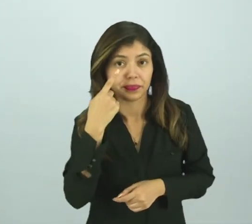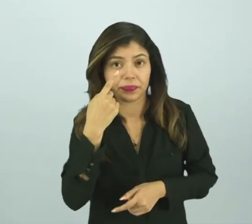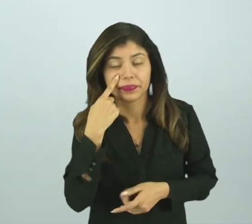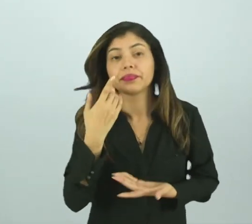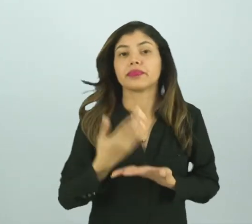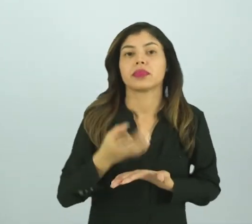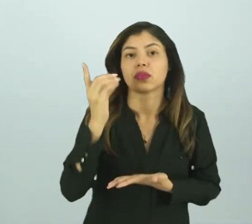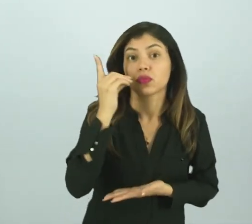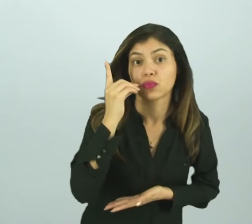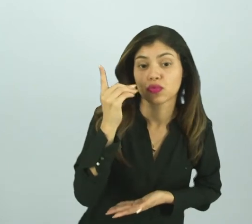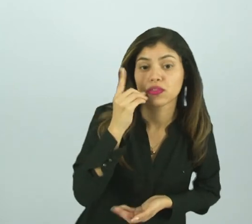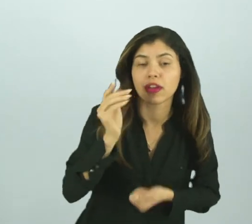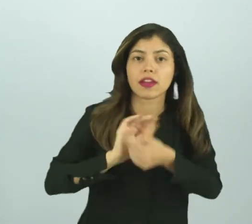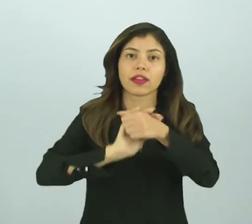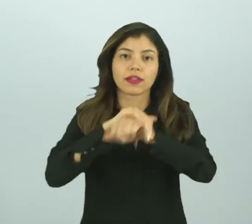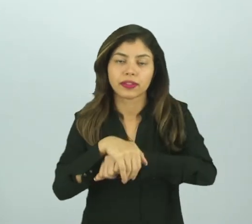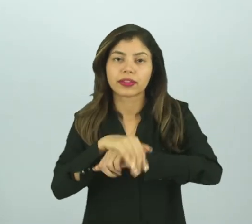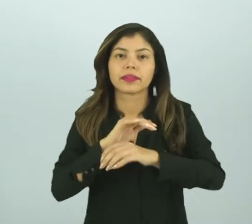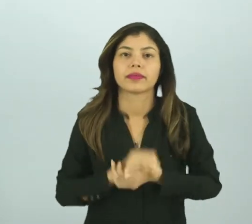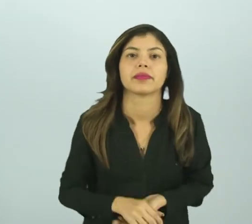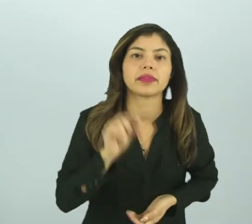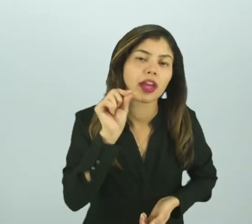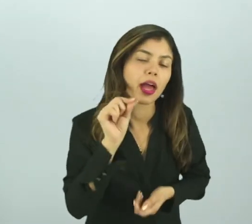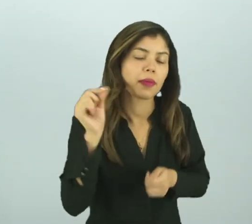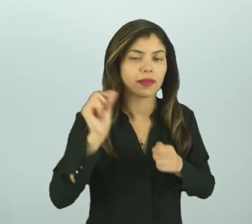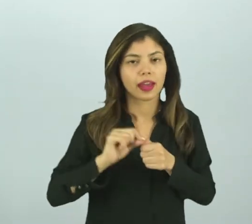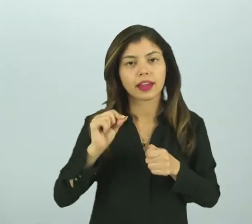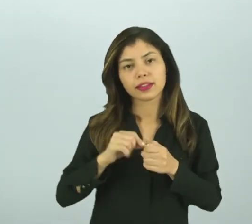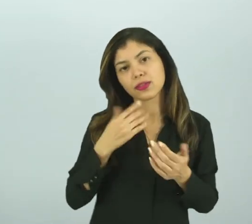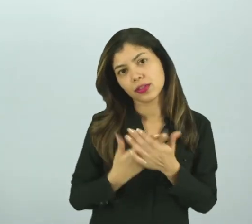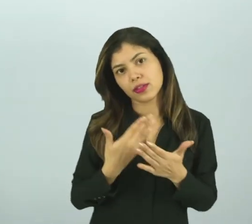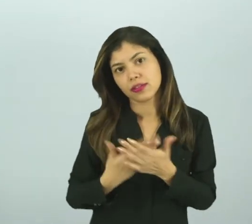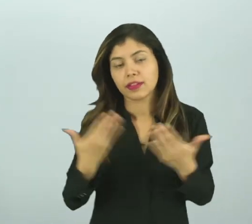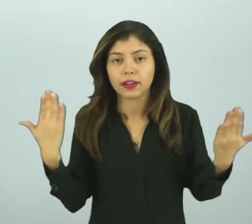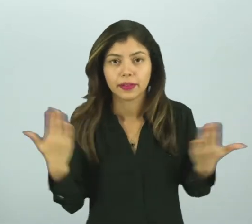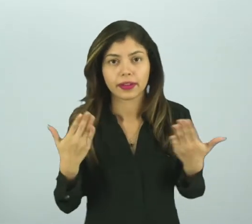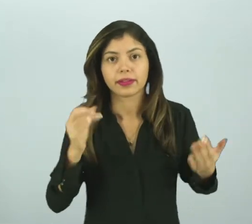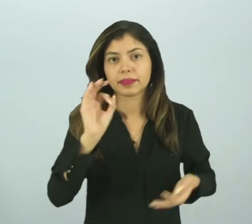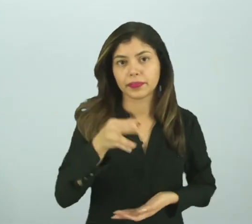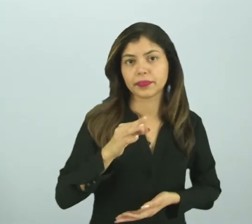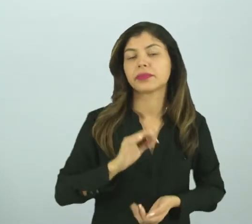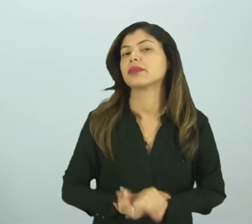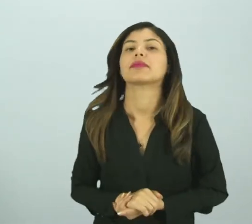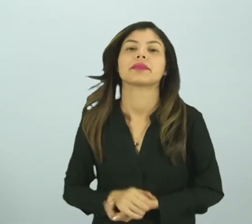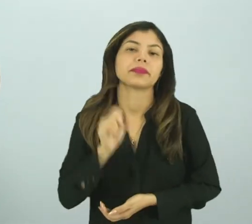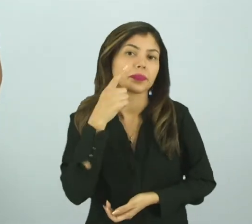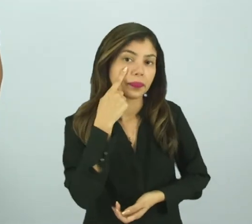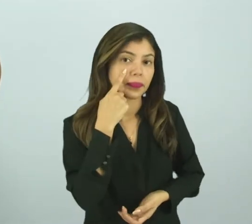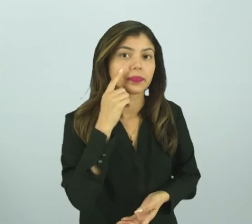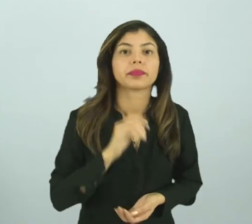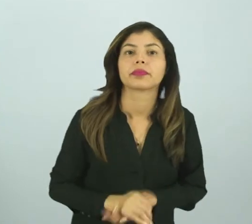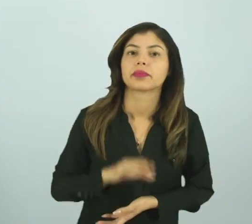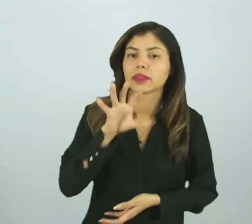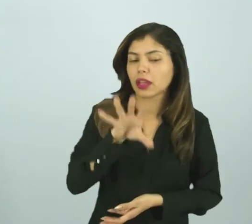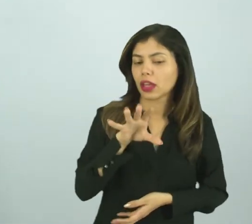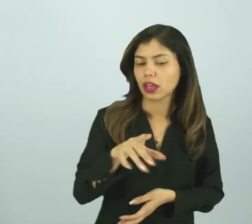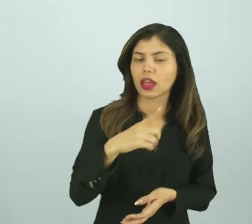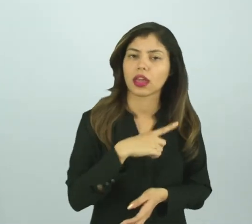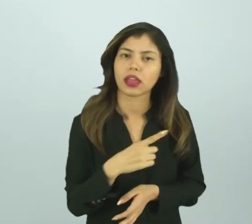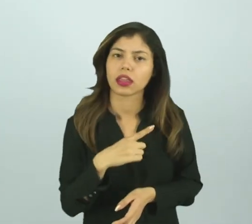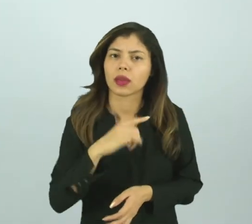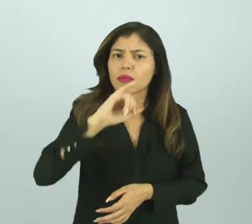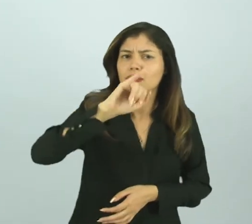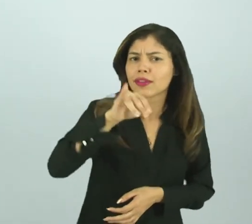o dia e a noite, que é isso que nós estamos estudando, certo? Então, olha só. Aqui, nós temos o